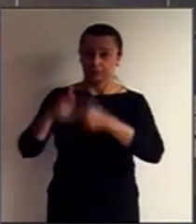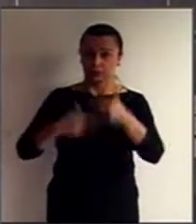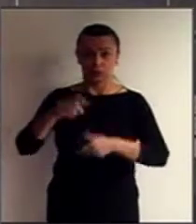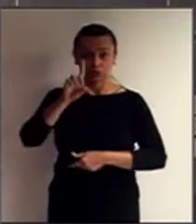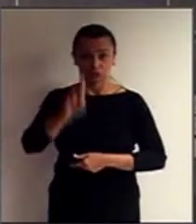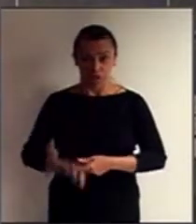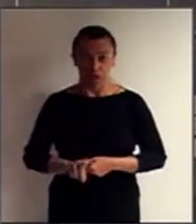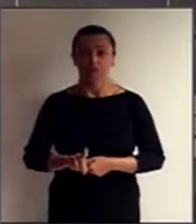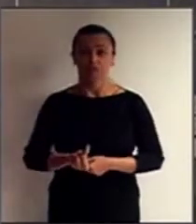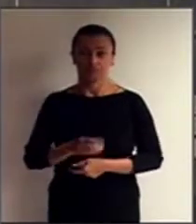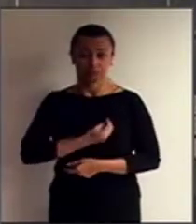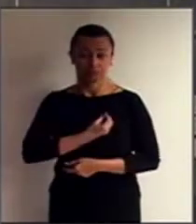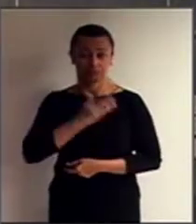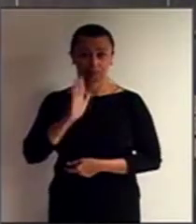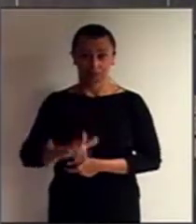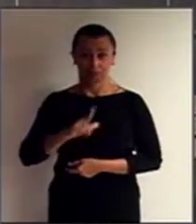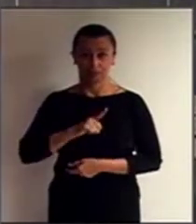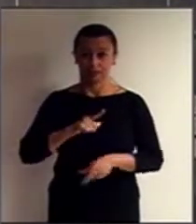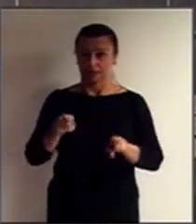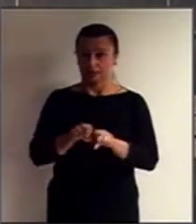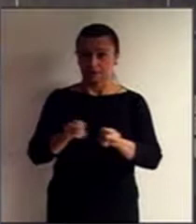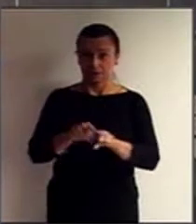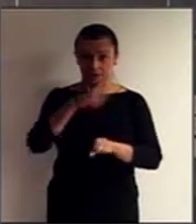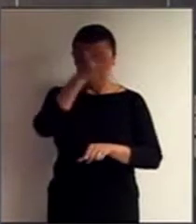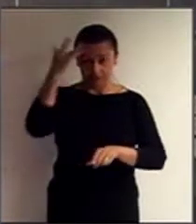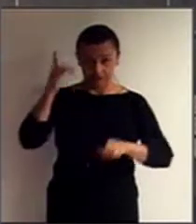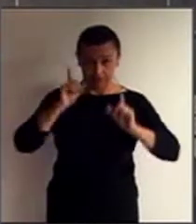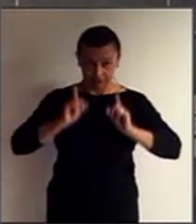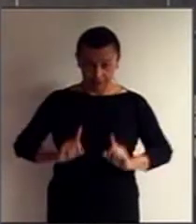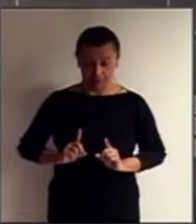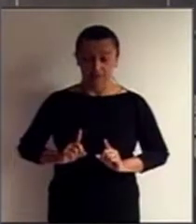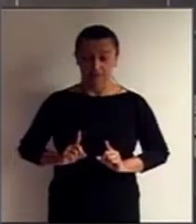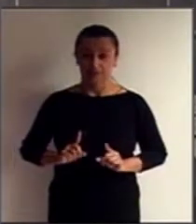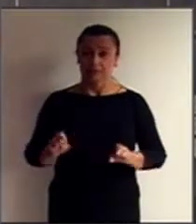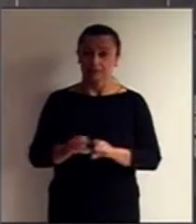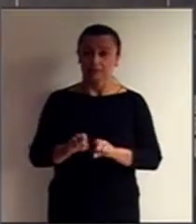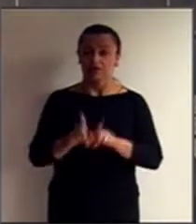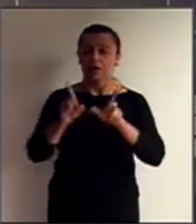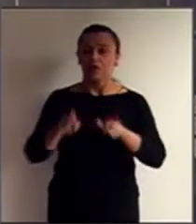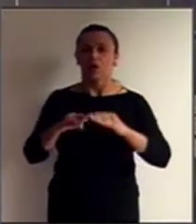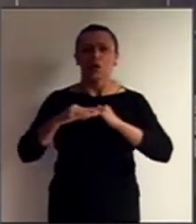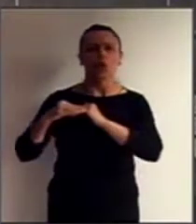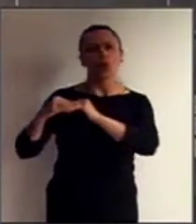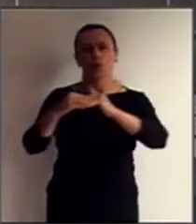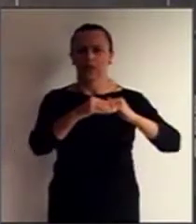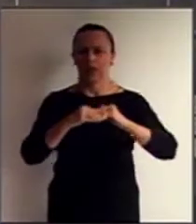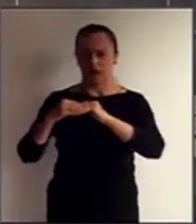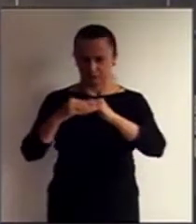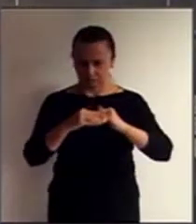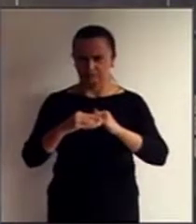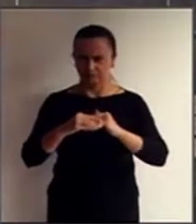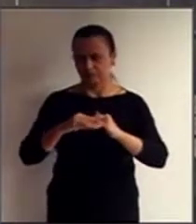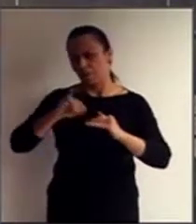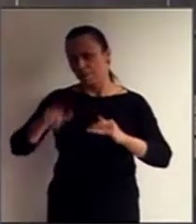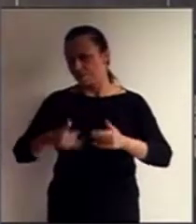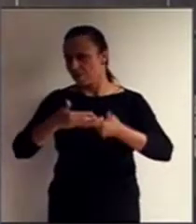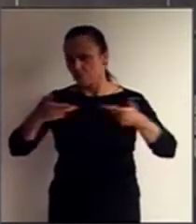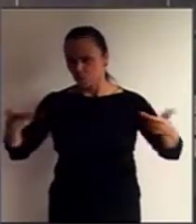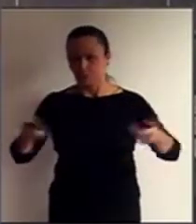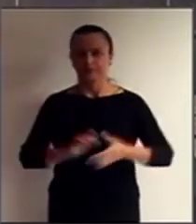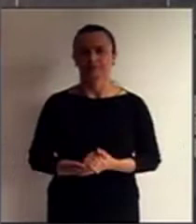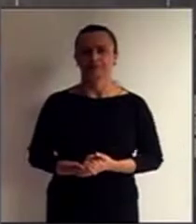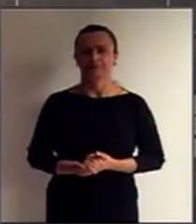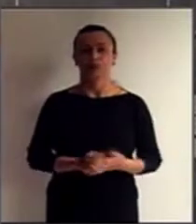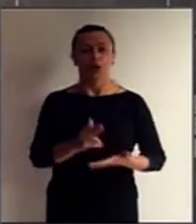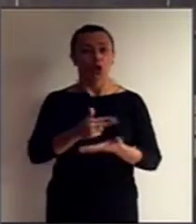direitos já existentes também pelas pessoas com deficiência com a devida igualdade de oportunidades. Essa Convenção,